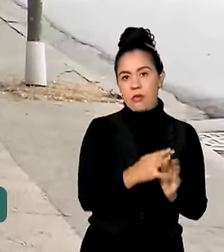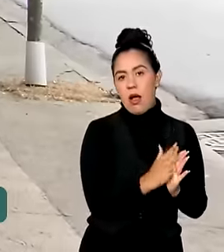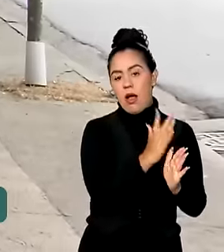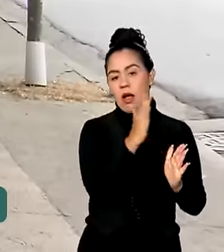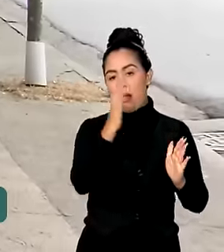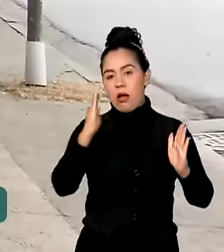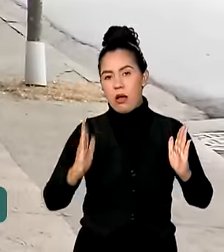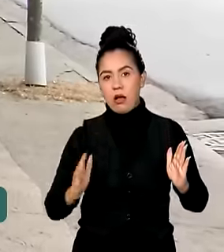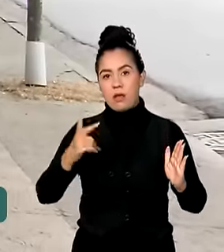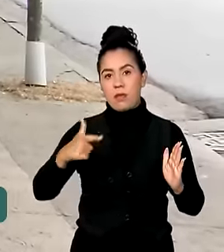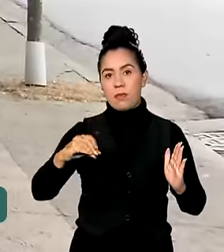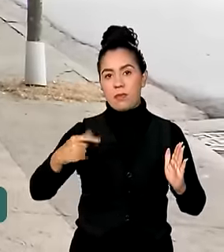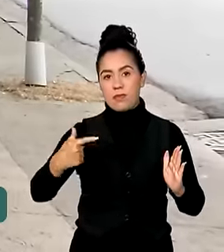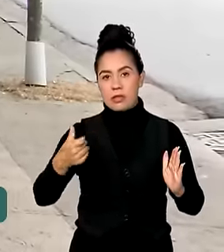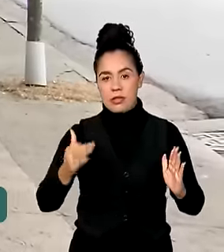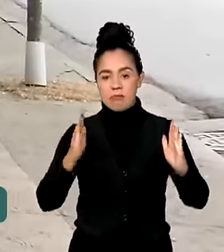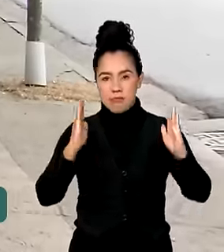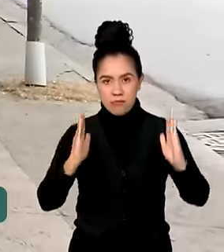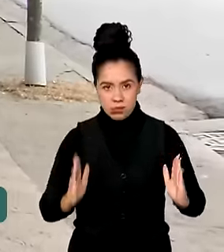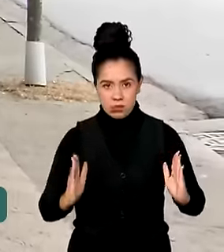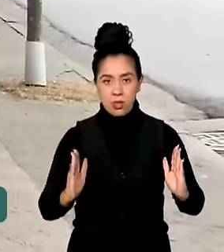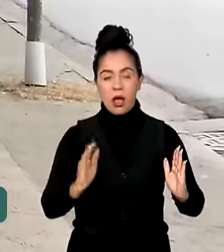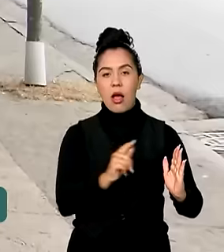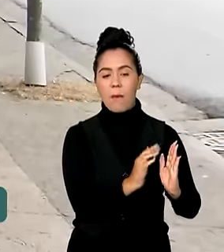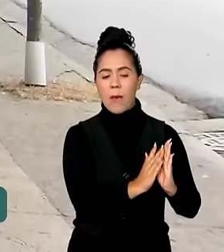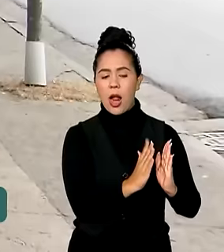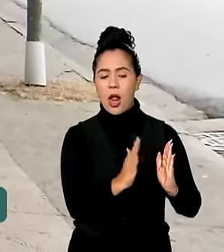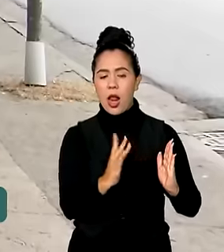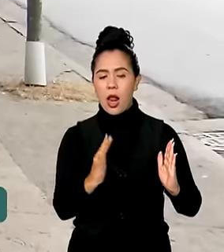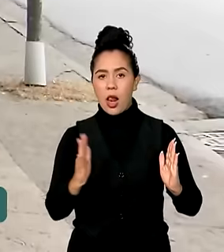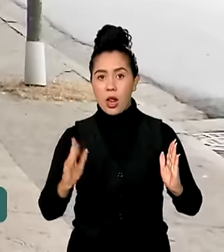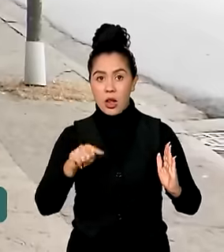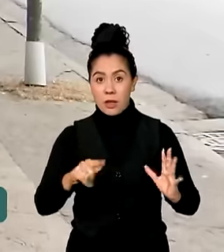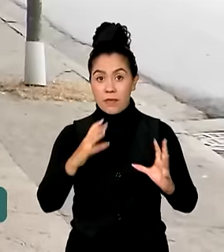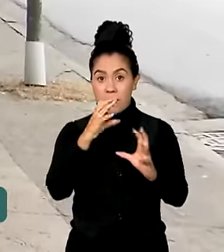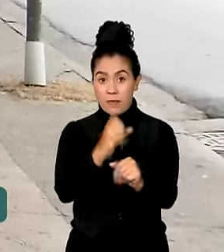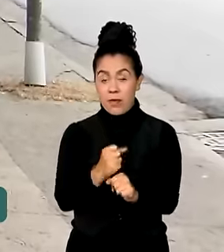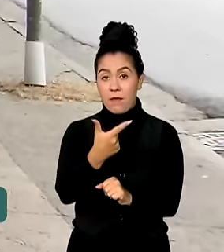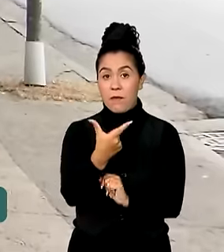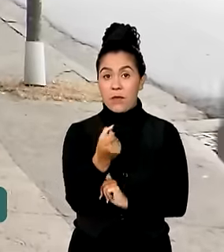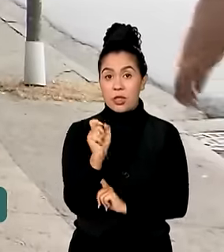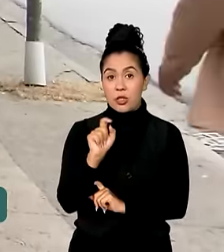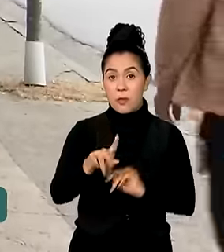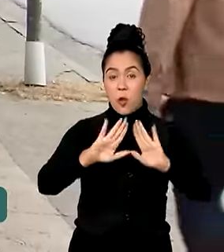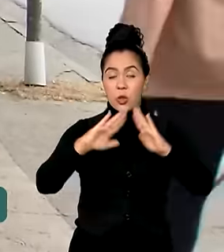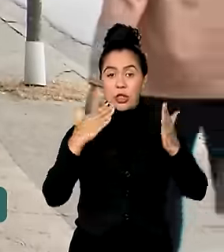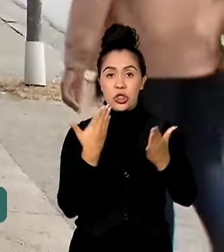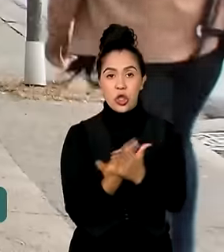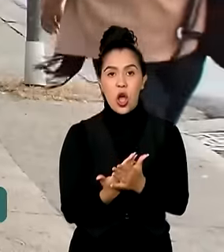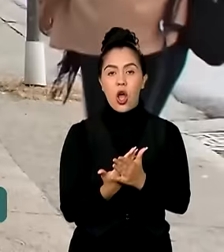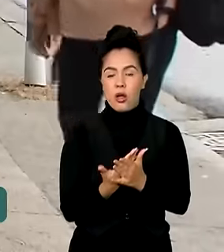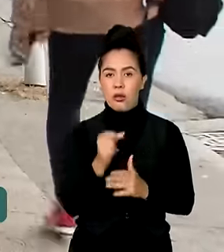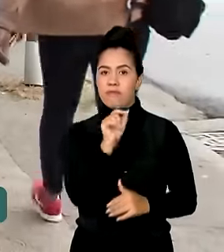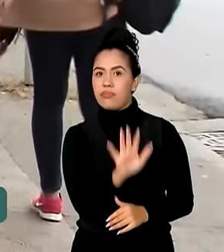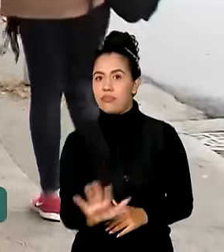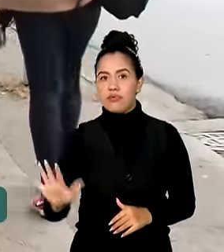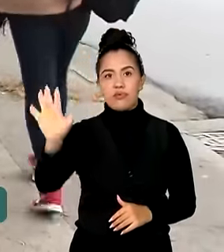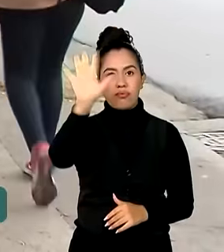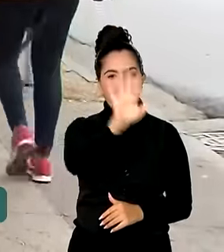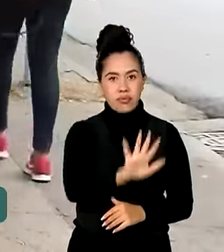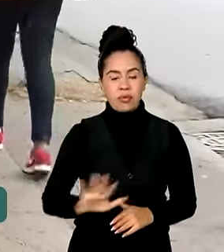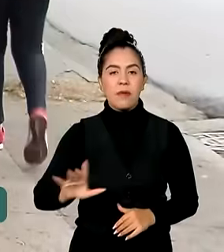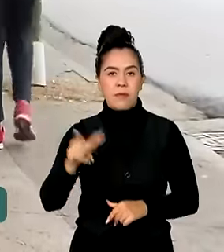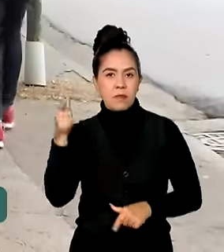2026. E nesse período, 20 mil escolas em todo o país seriam beneficiadas.